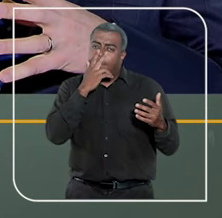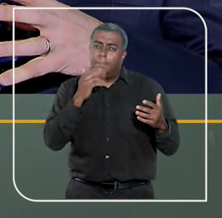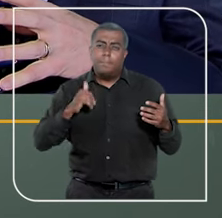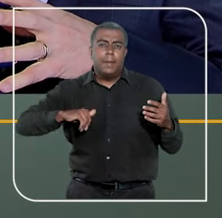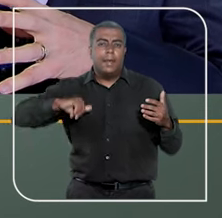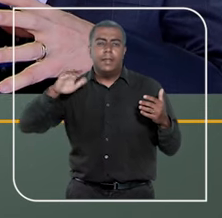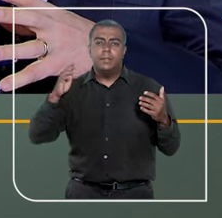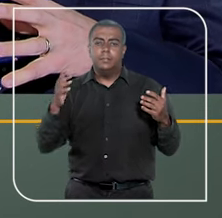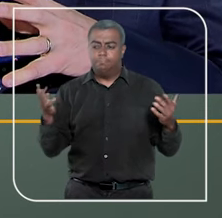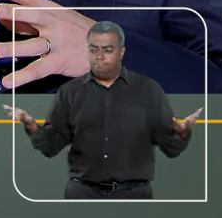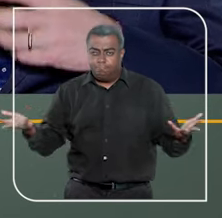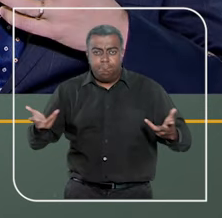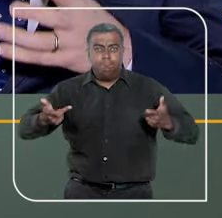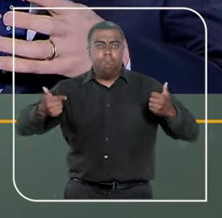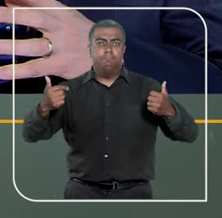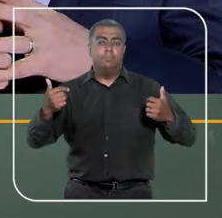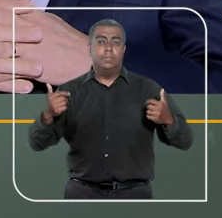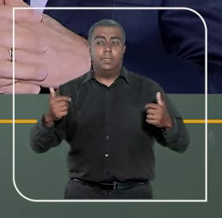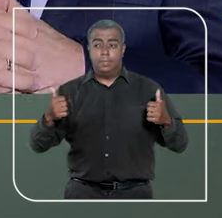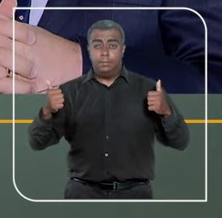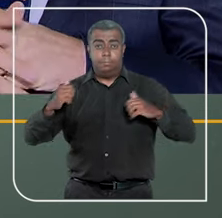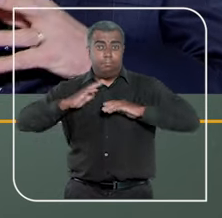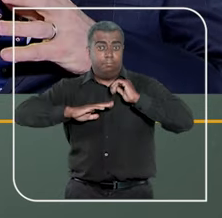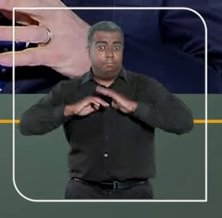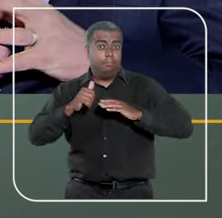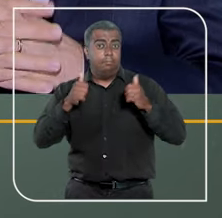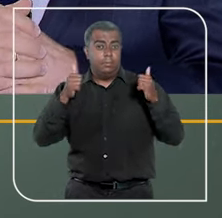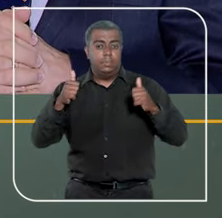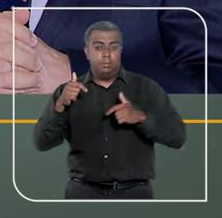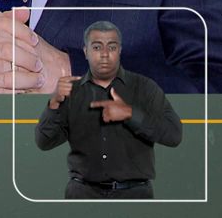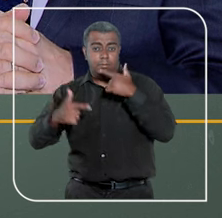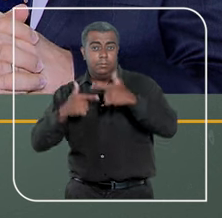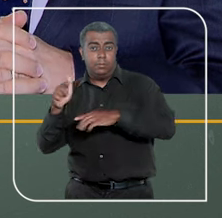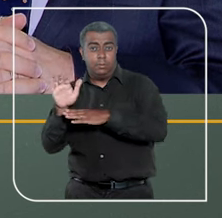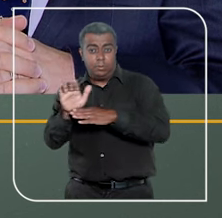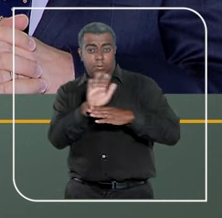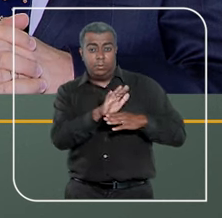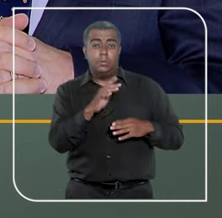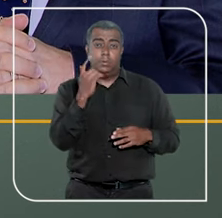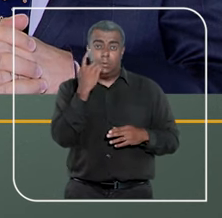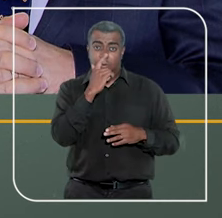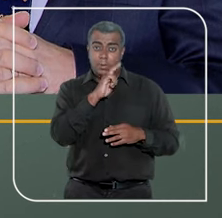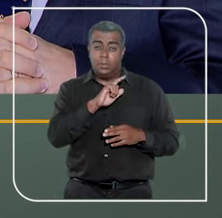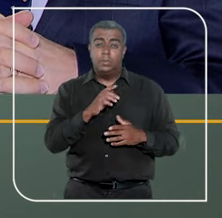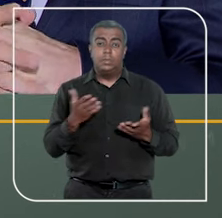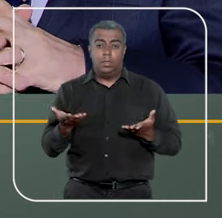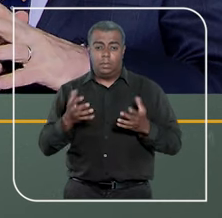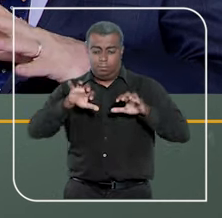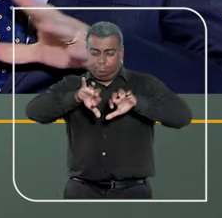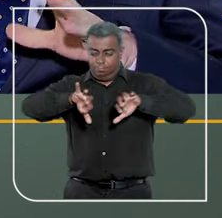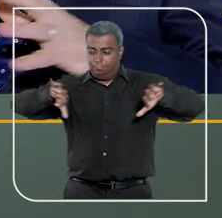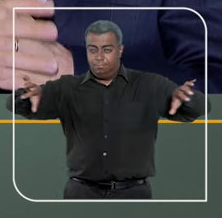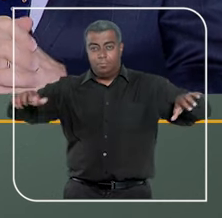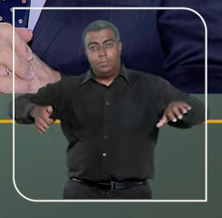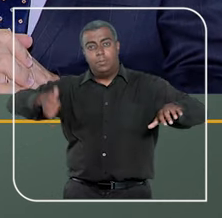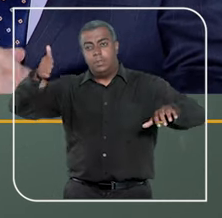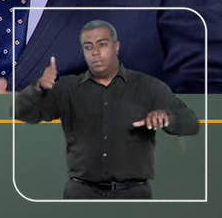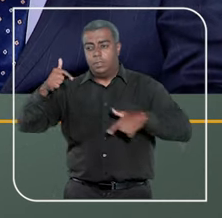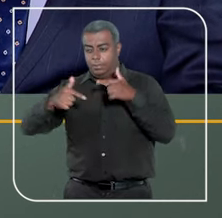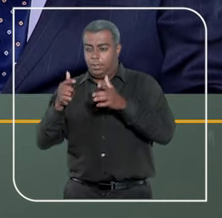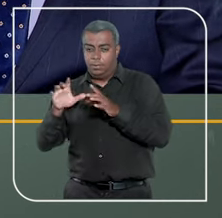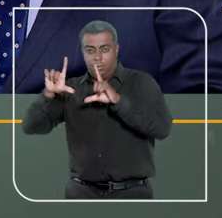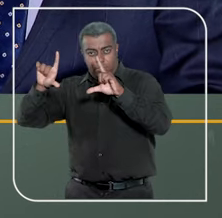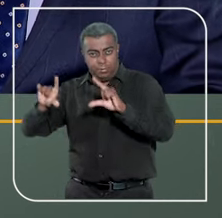muito mais ágeis e eficientes na prestação jurisdicional, com esta distribuição